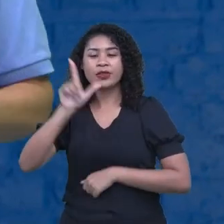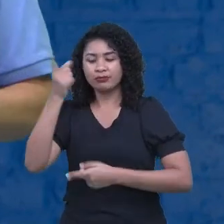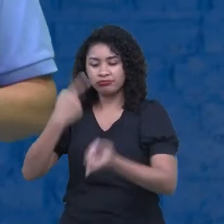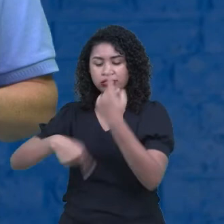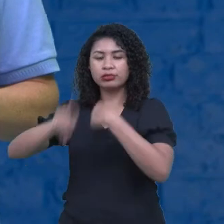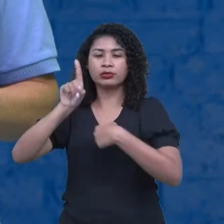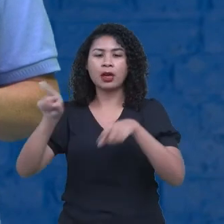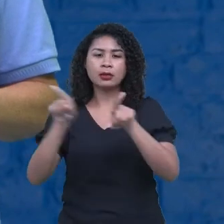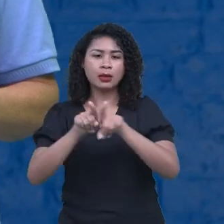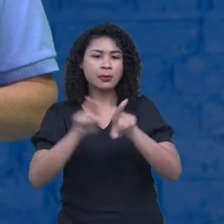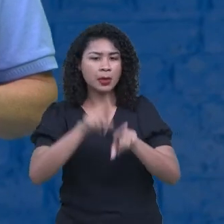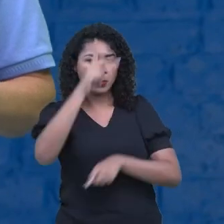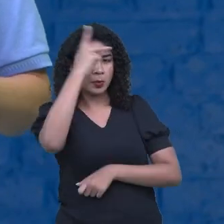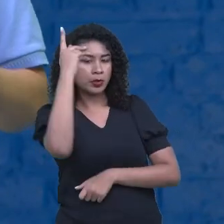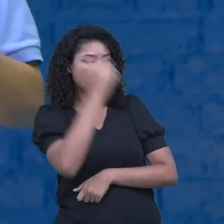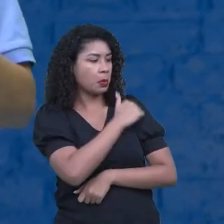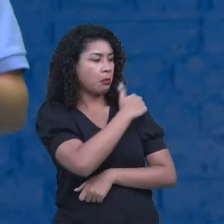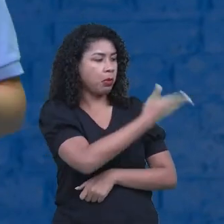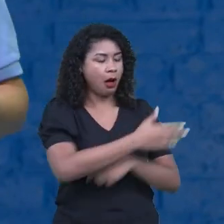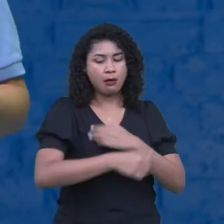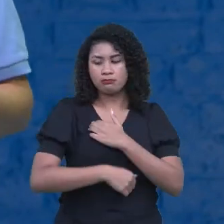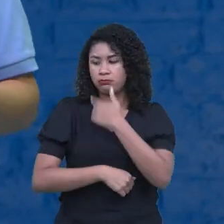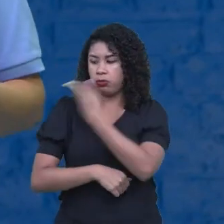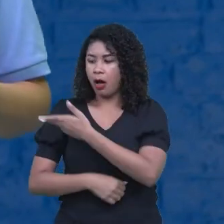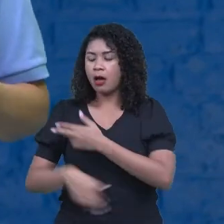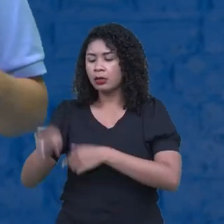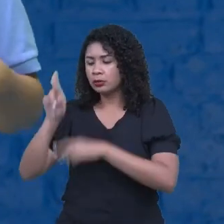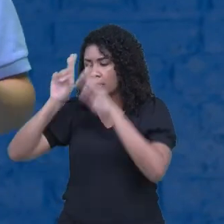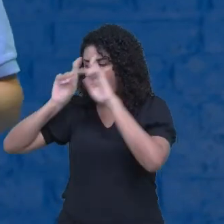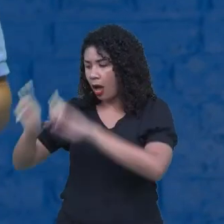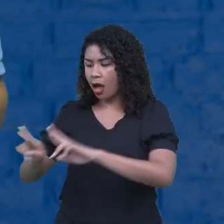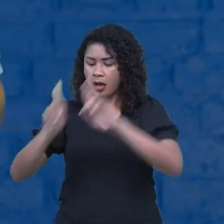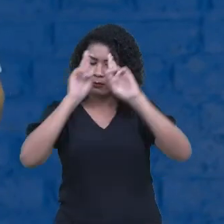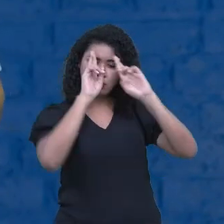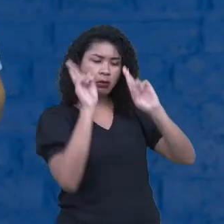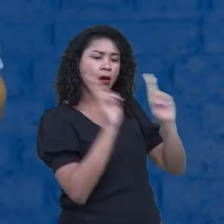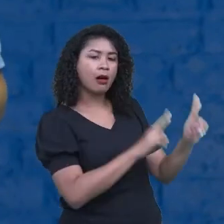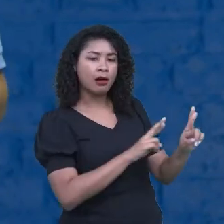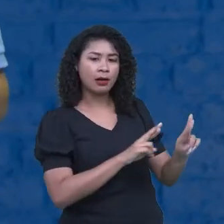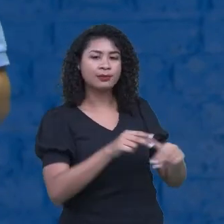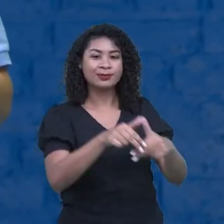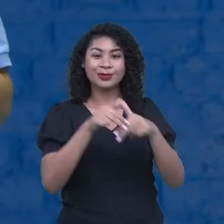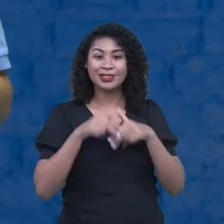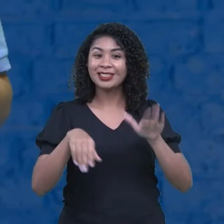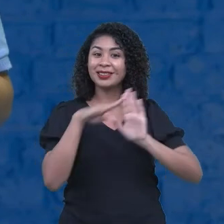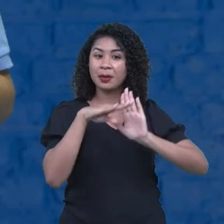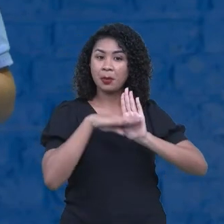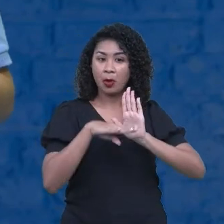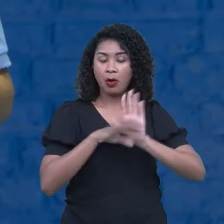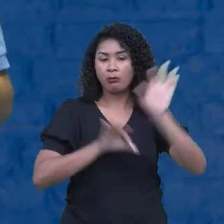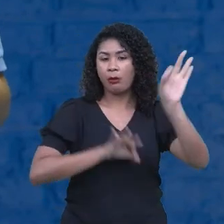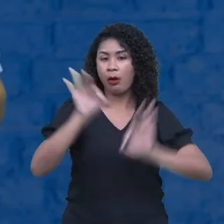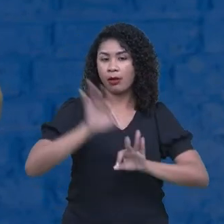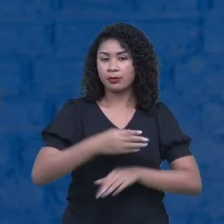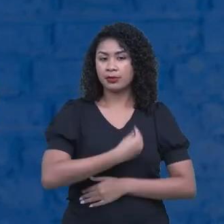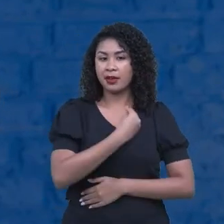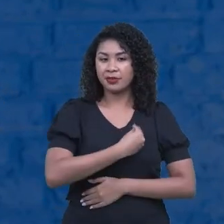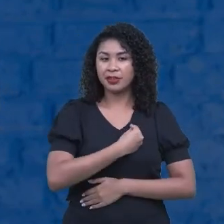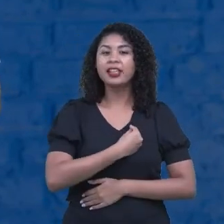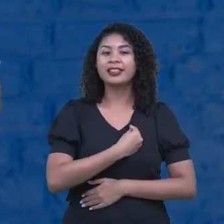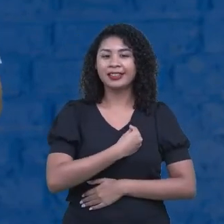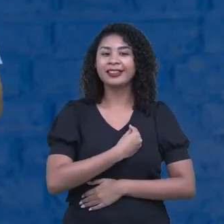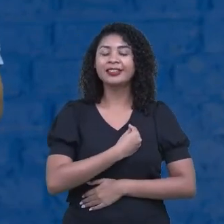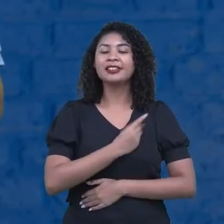à sua volta. Então, o projeto de vida vai causar tudo isso. Quando você amplia, quando você